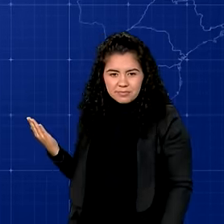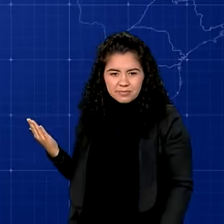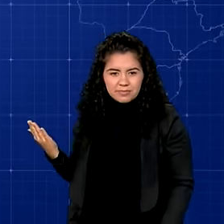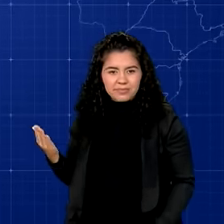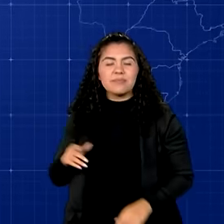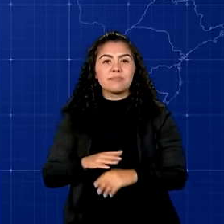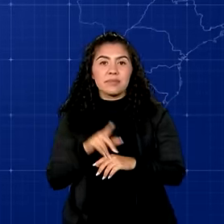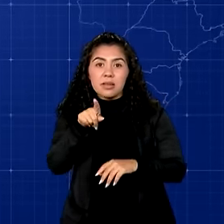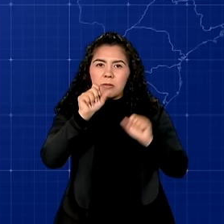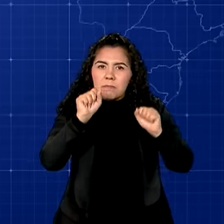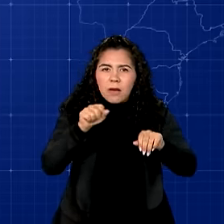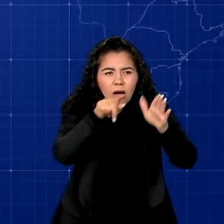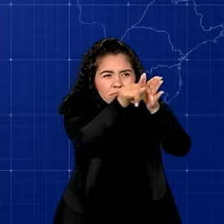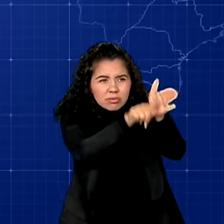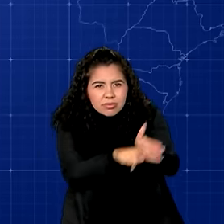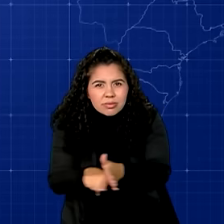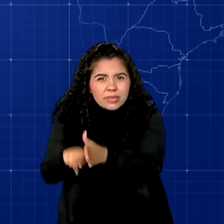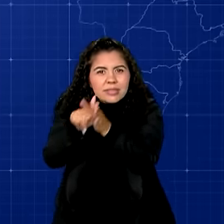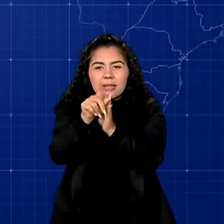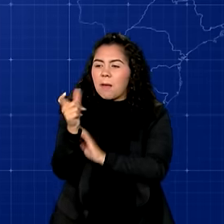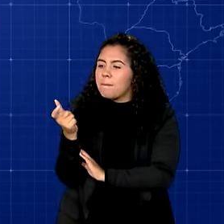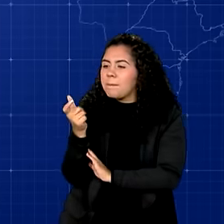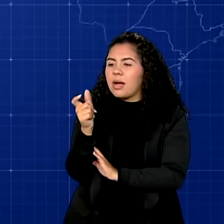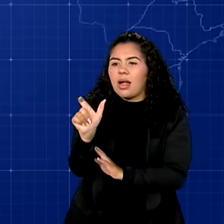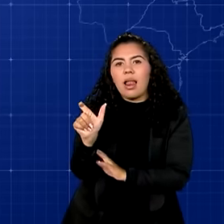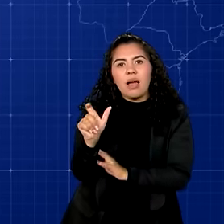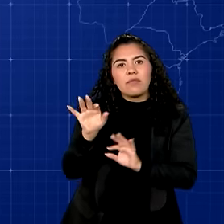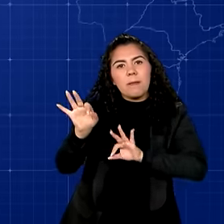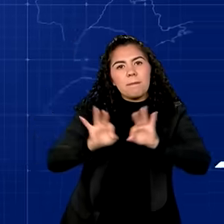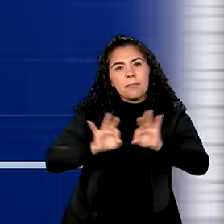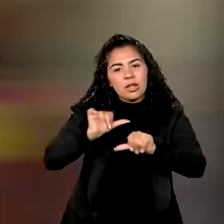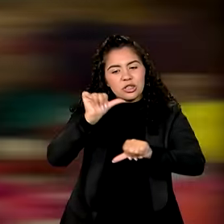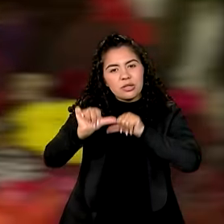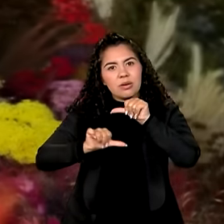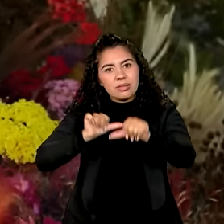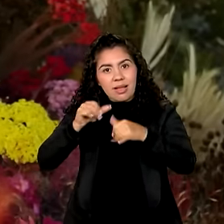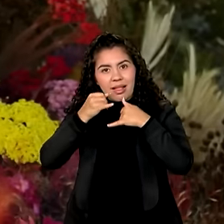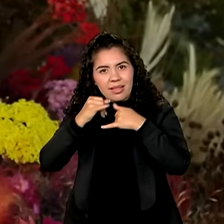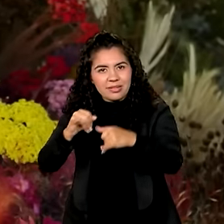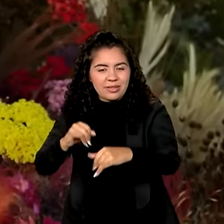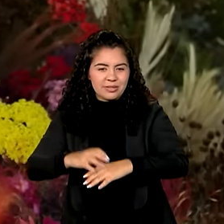e faça uma busca pelo termo plano de transformação energética.